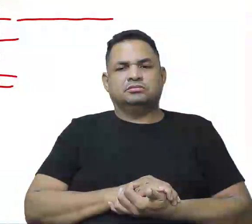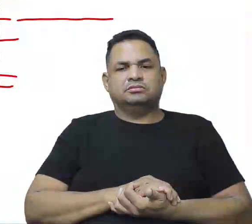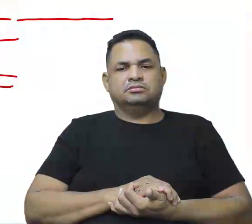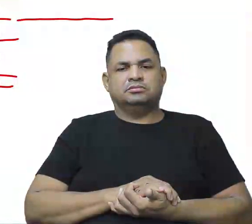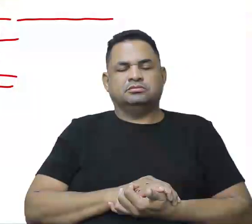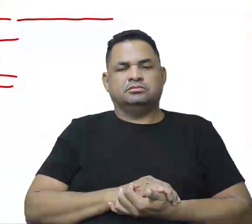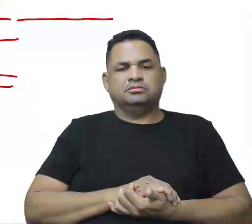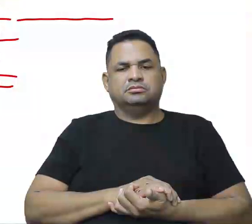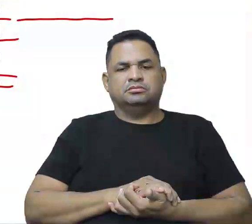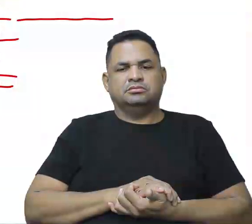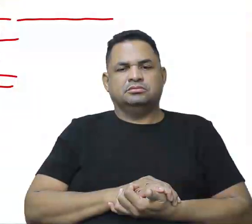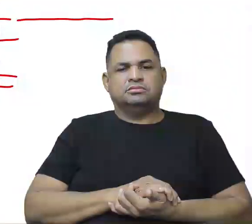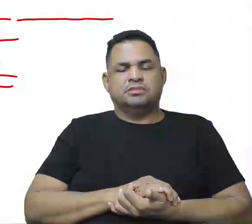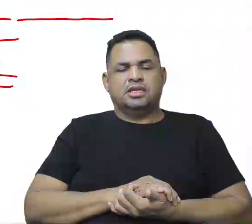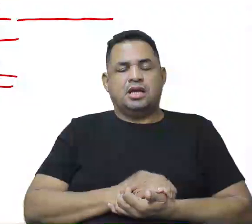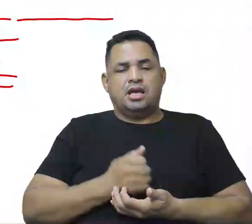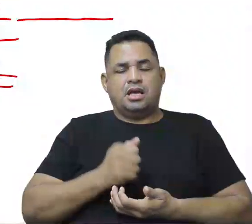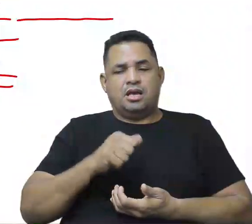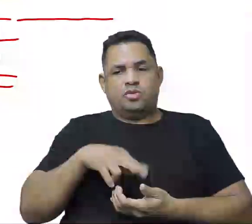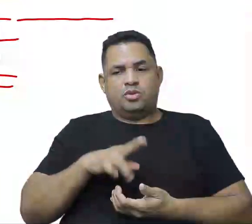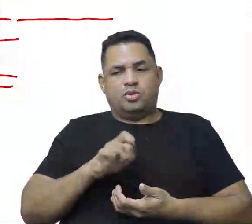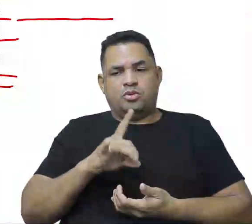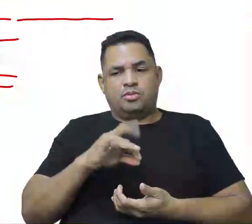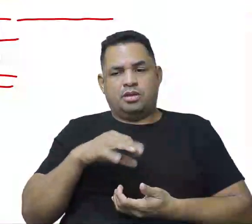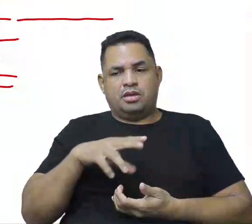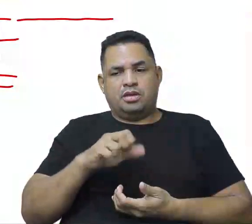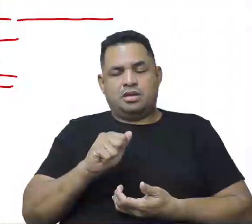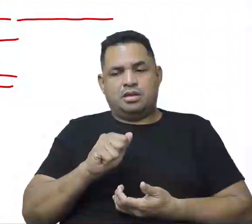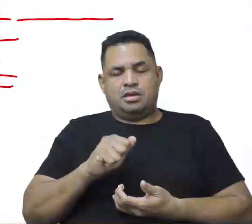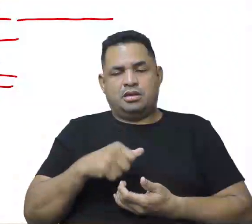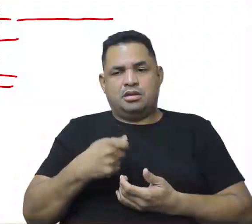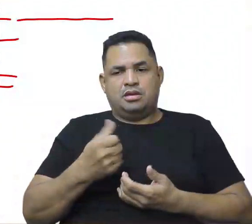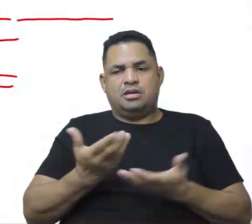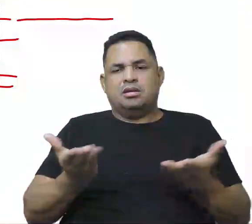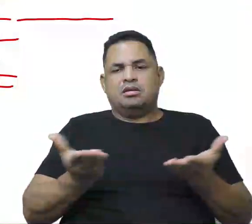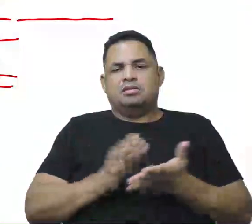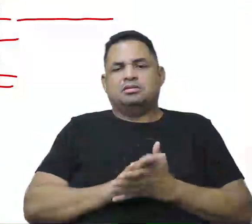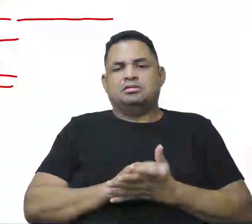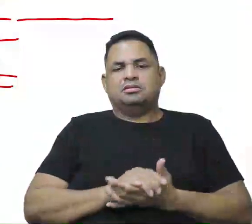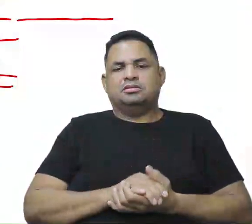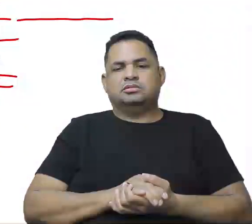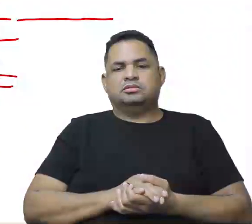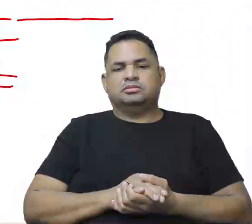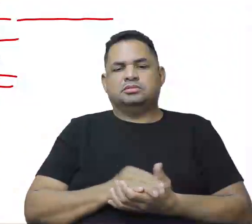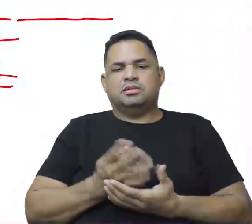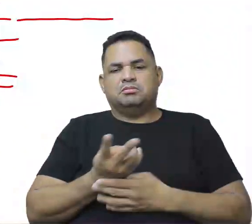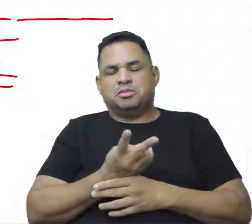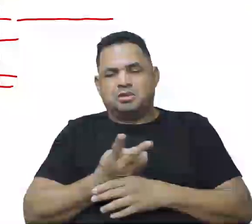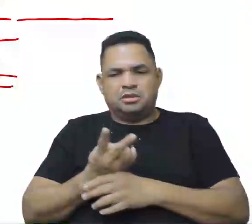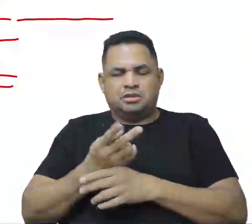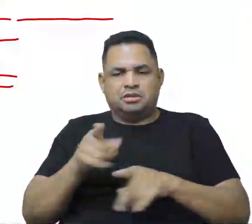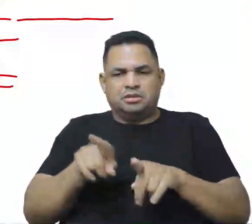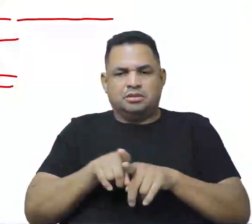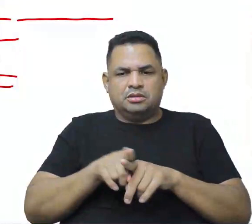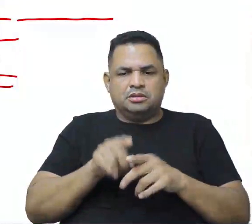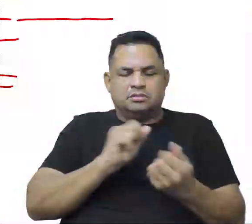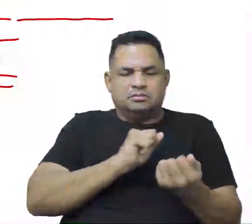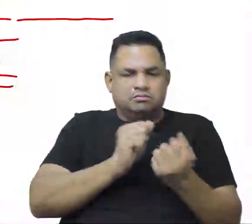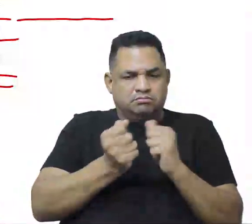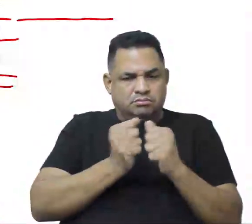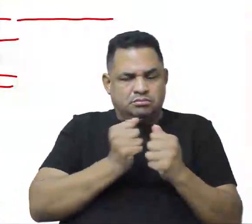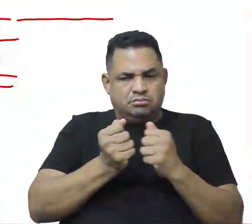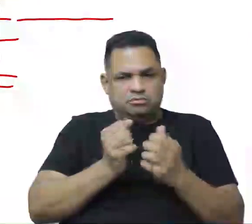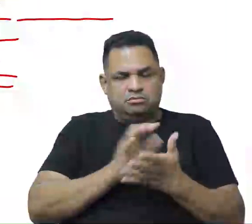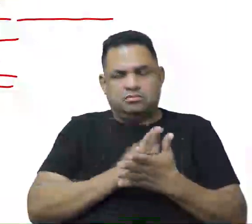é... que essa autonomia, né? A produção significar de uma empresa assegurar uma produção buscava também manipular